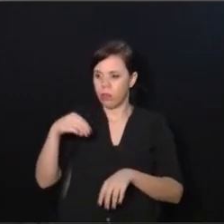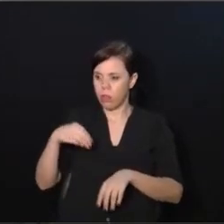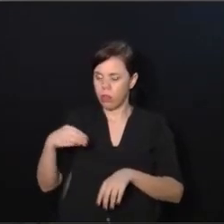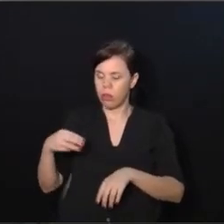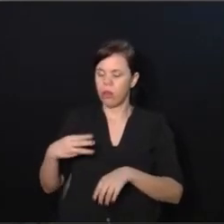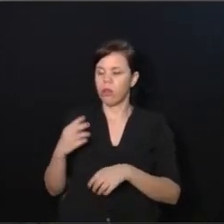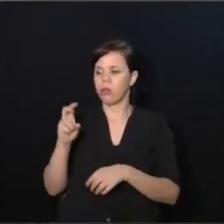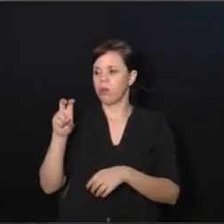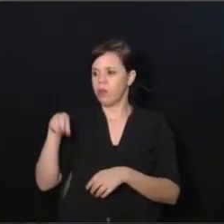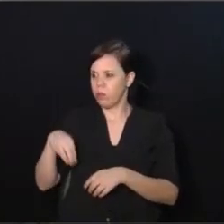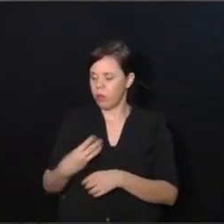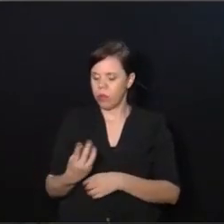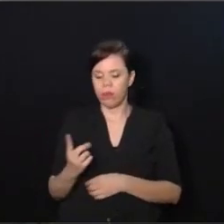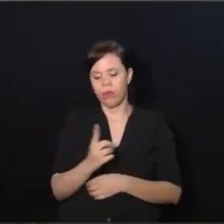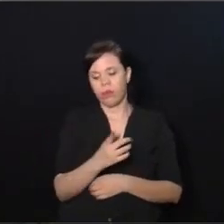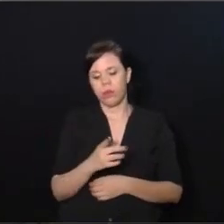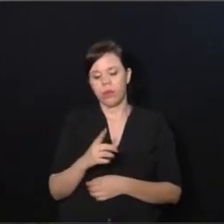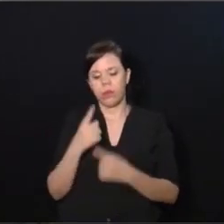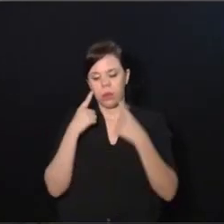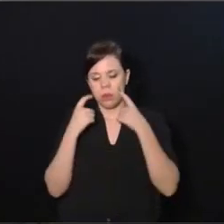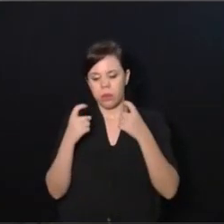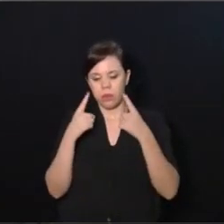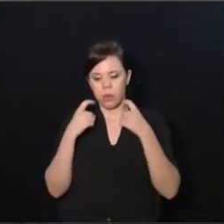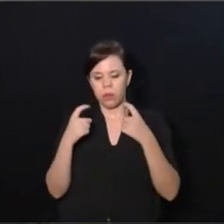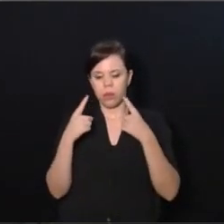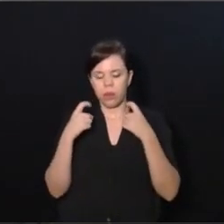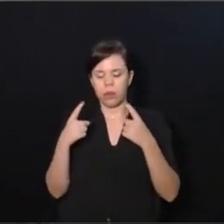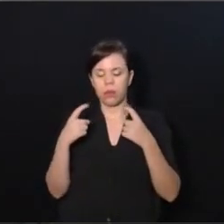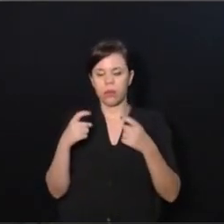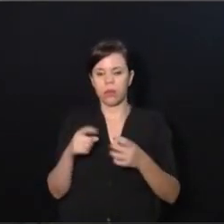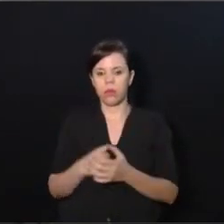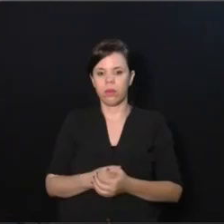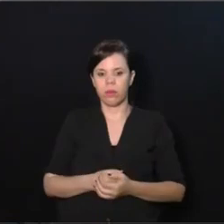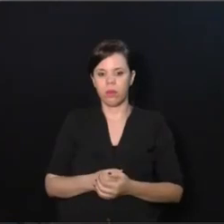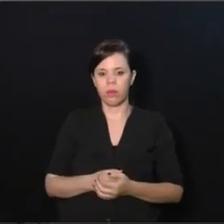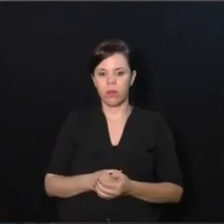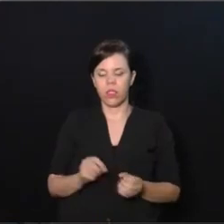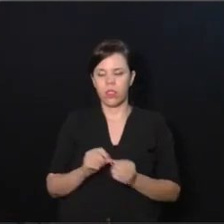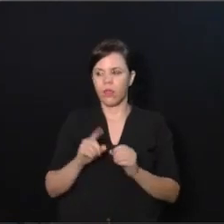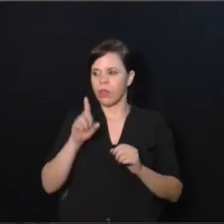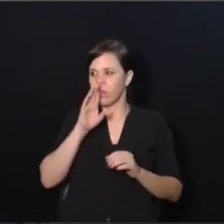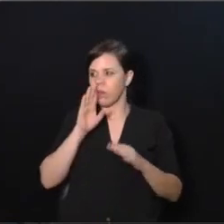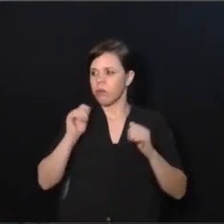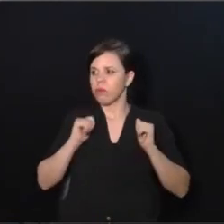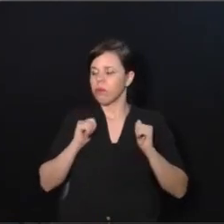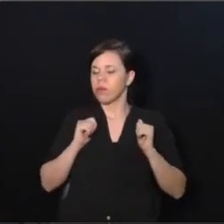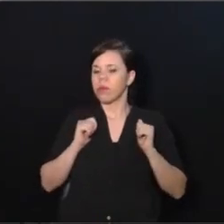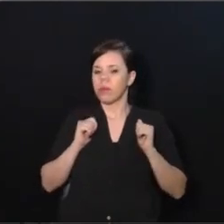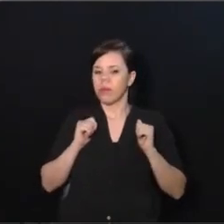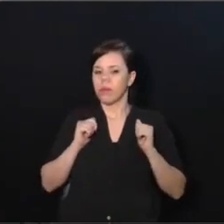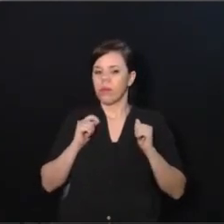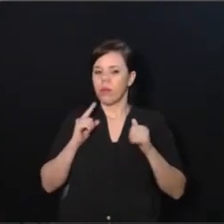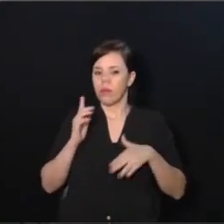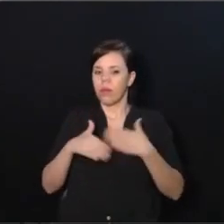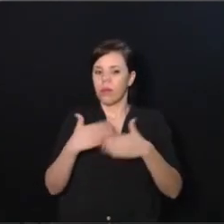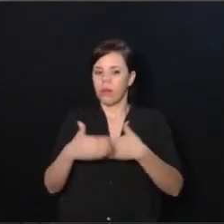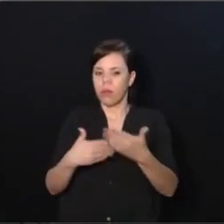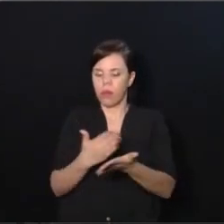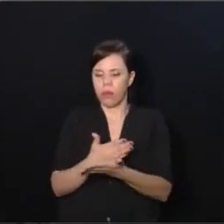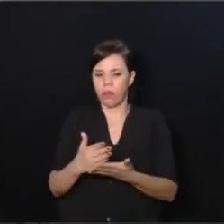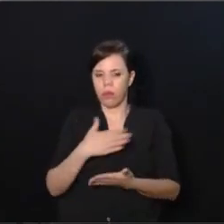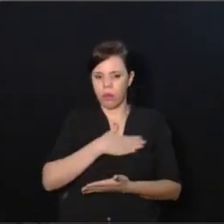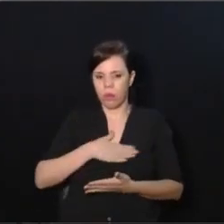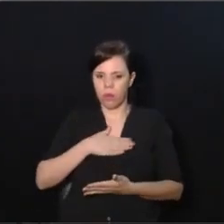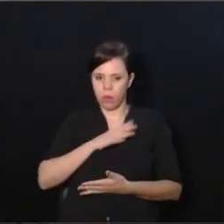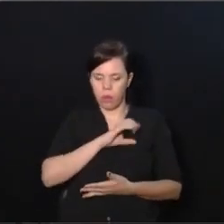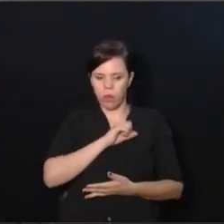minutos, cinquenta minutos, com ele chorando, se esgoelando, sem fazer nada. Mas daqui a pouco ele vai gostar de você, daqui